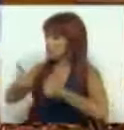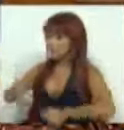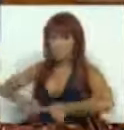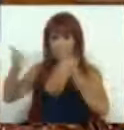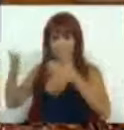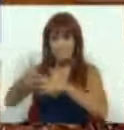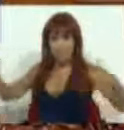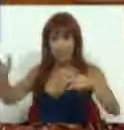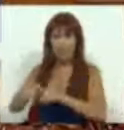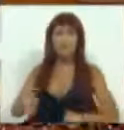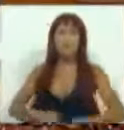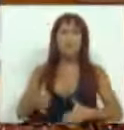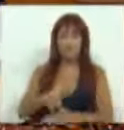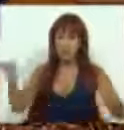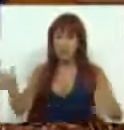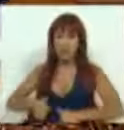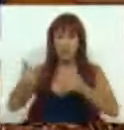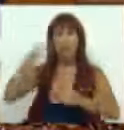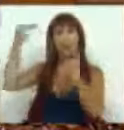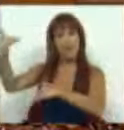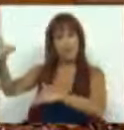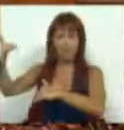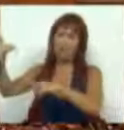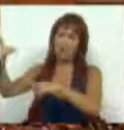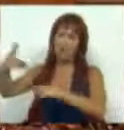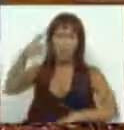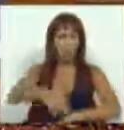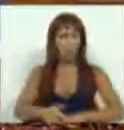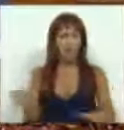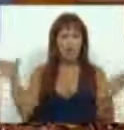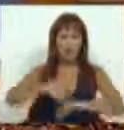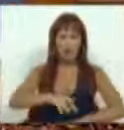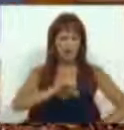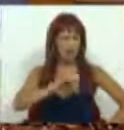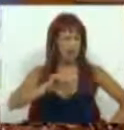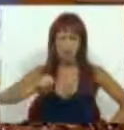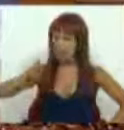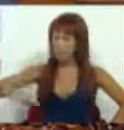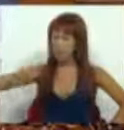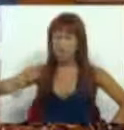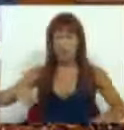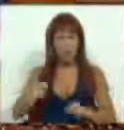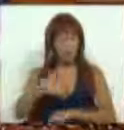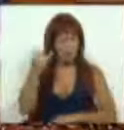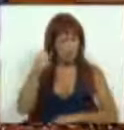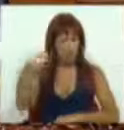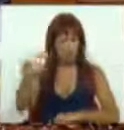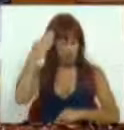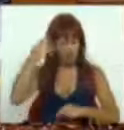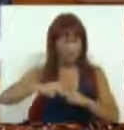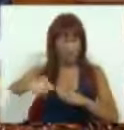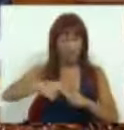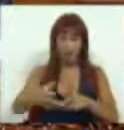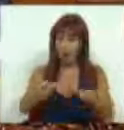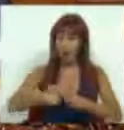Mas mais e melhor, senhoras e senhores deputados, tem um limite. O corte de mais de 800 milhões previstos para 2012 coloca o